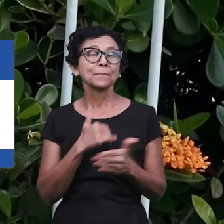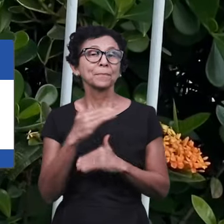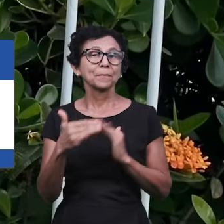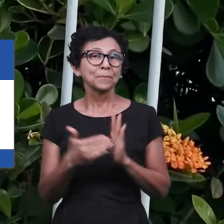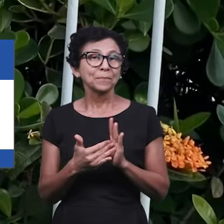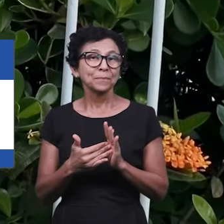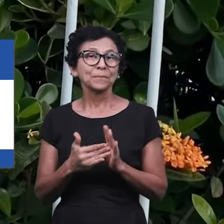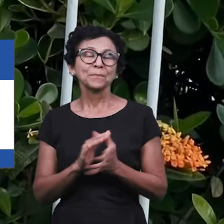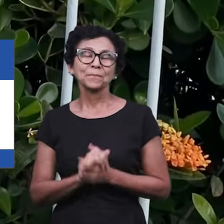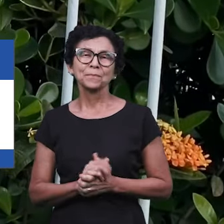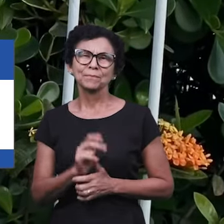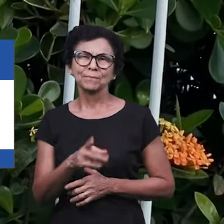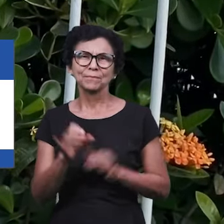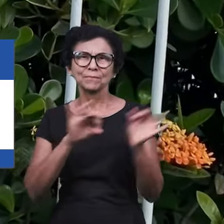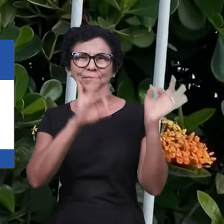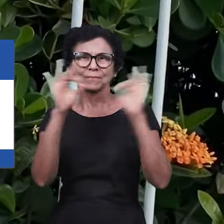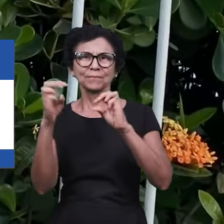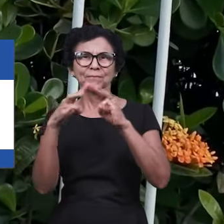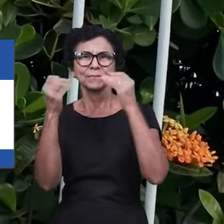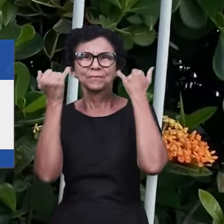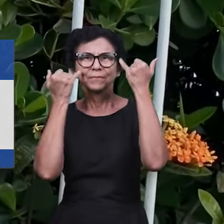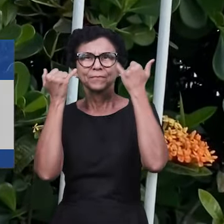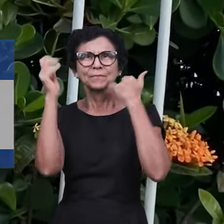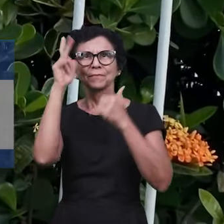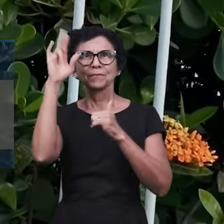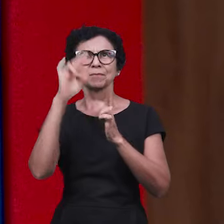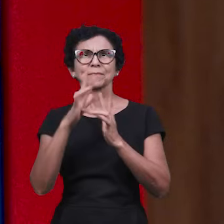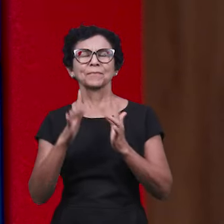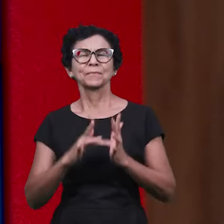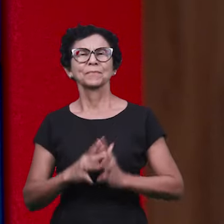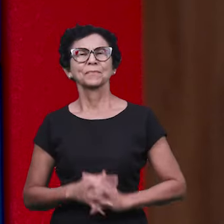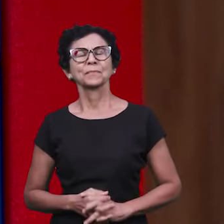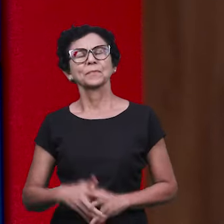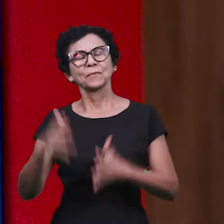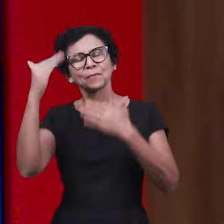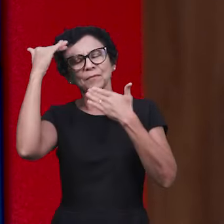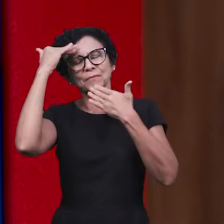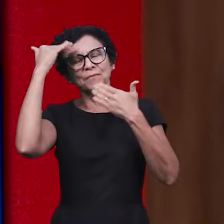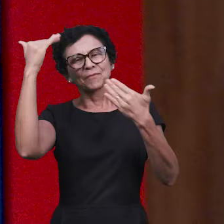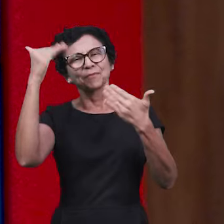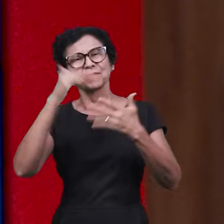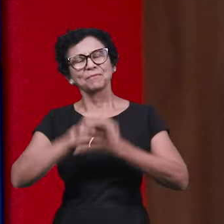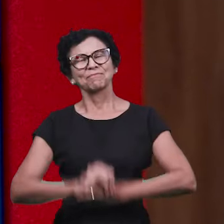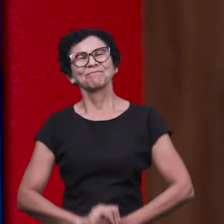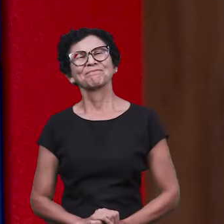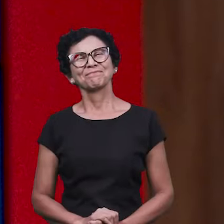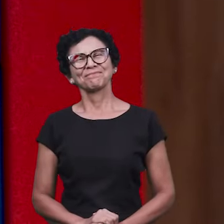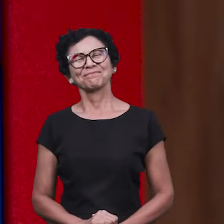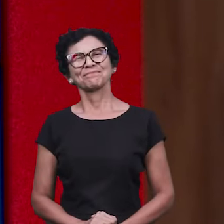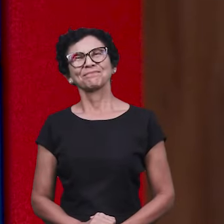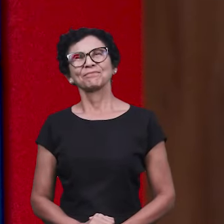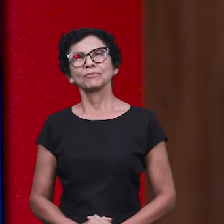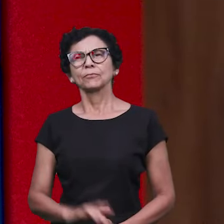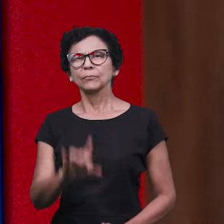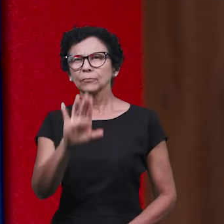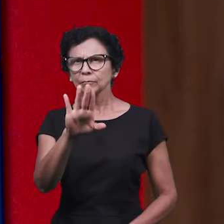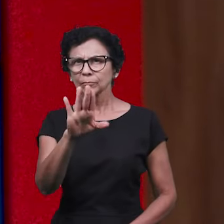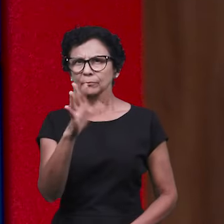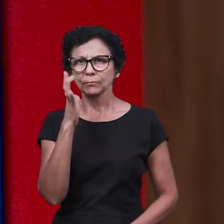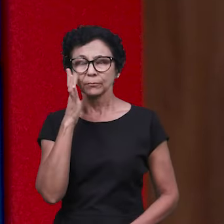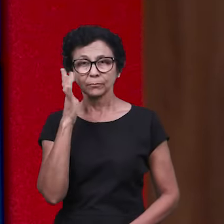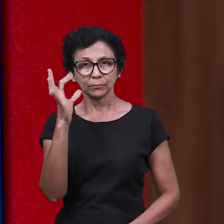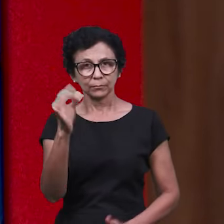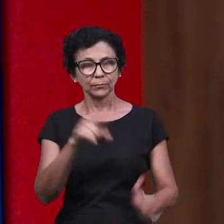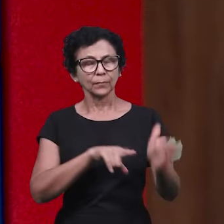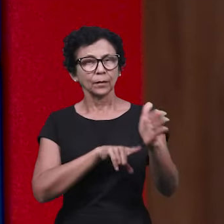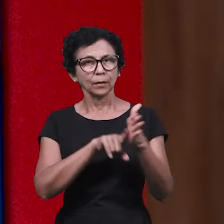o Manain News. Passamos a palavra para o irmão Jorge. A paz do Senhor Jesus! Obrigado pelas informações. Atenção, hein? Vou fazer uma pergunta